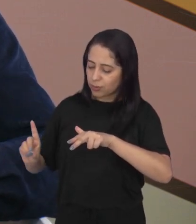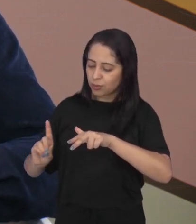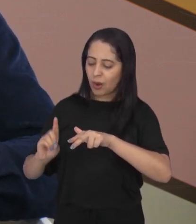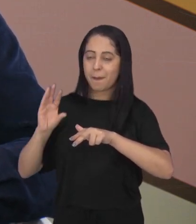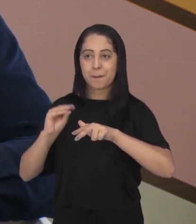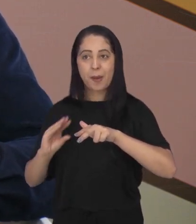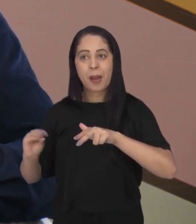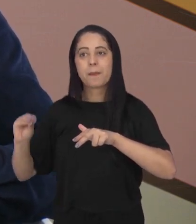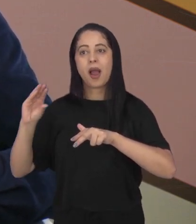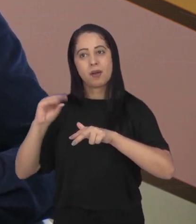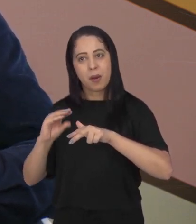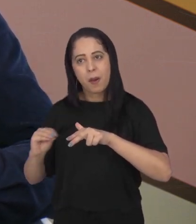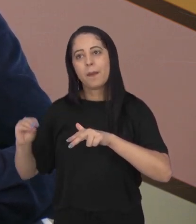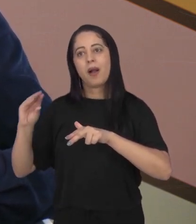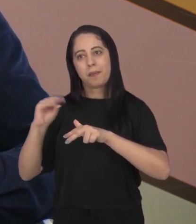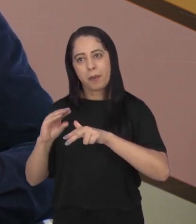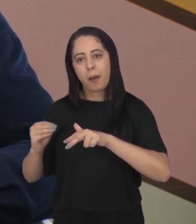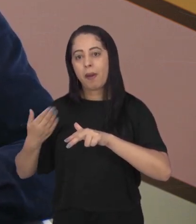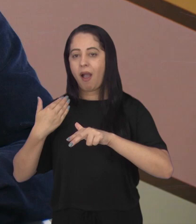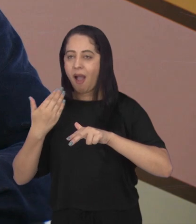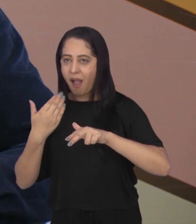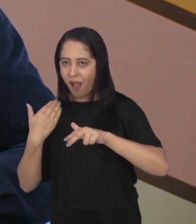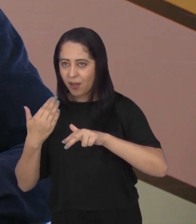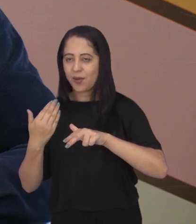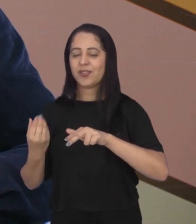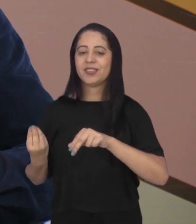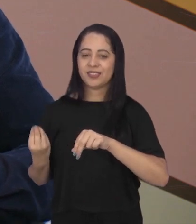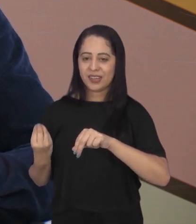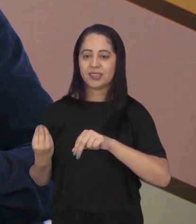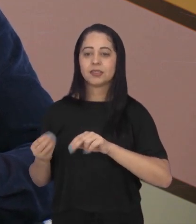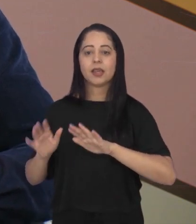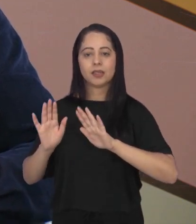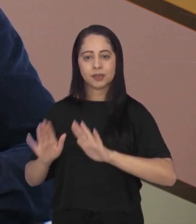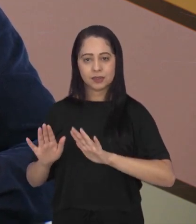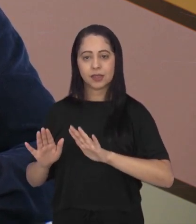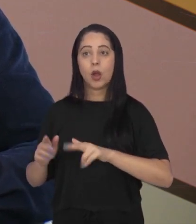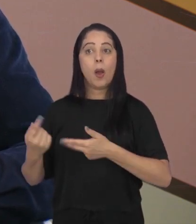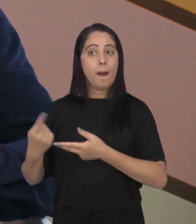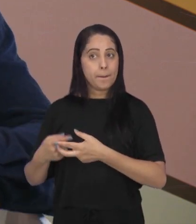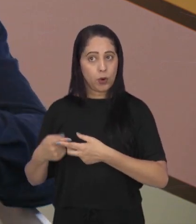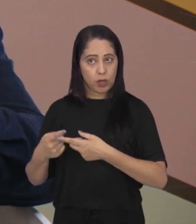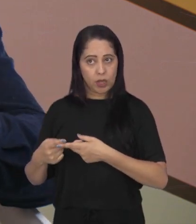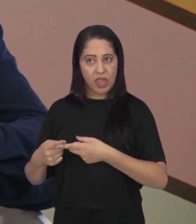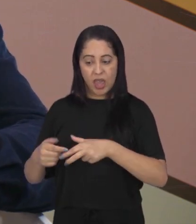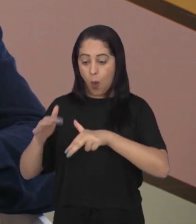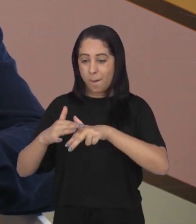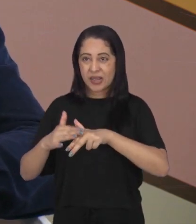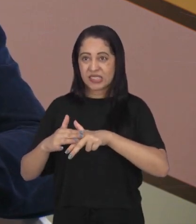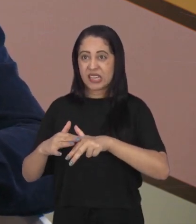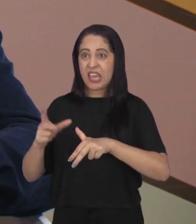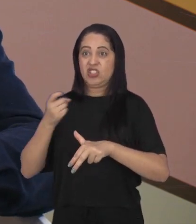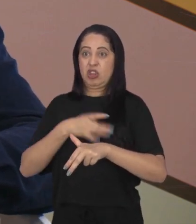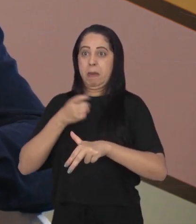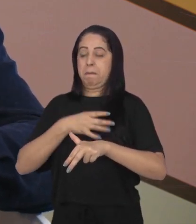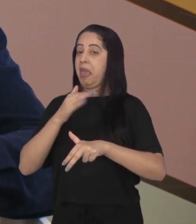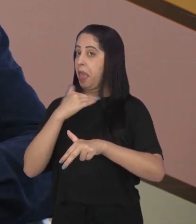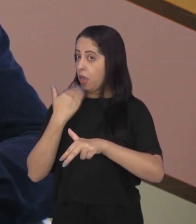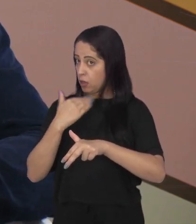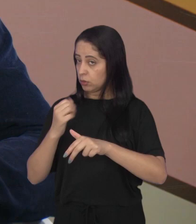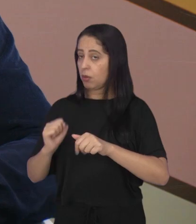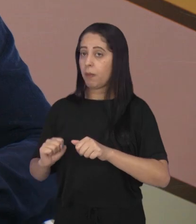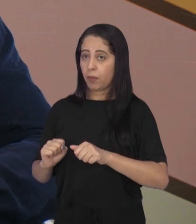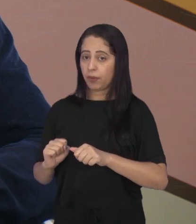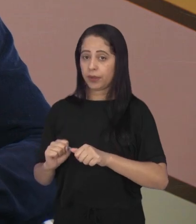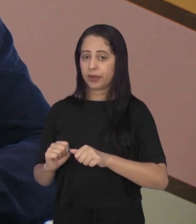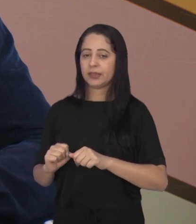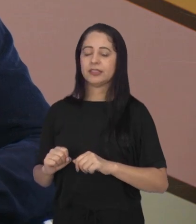cirurgias mais delicadas, com alto risco. Existe ali o medo da morte muito grande. Então, como lidar com